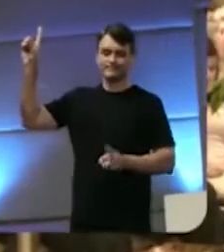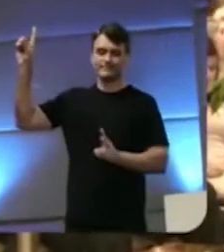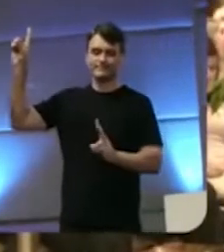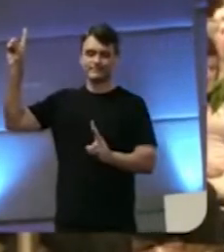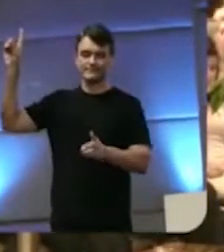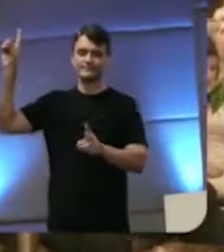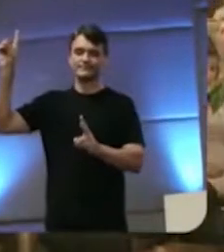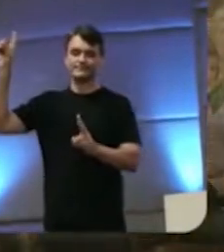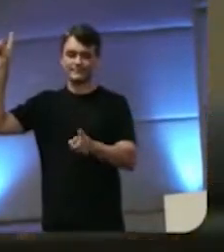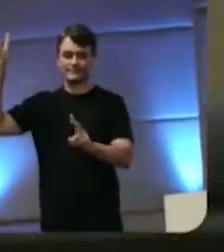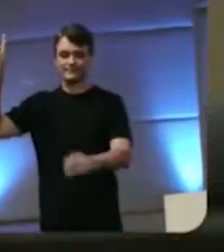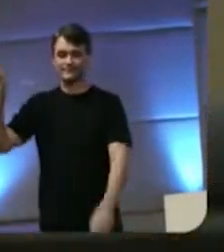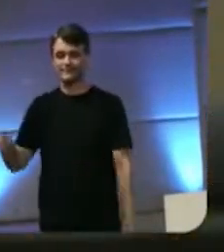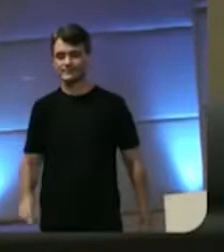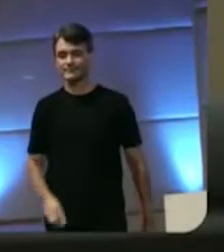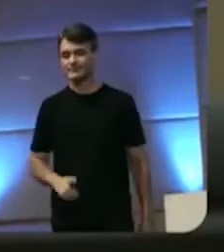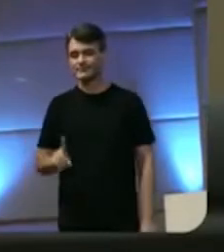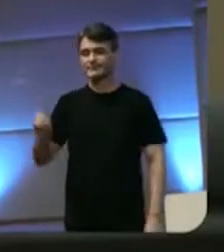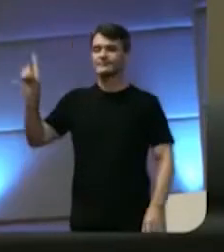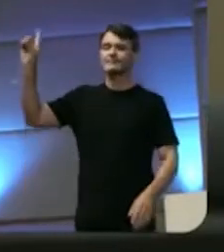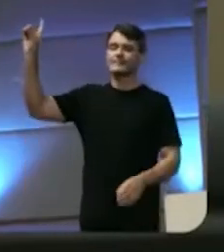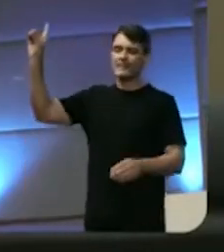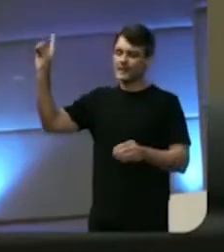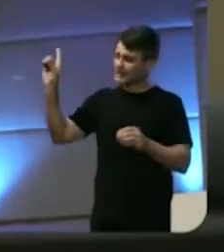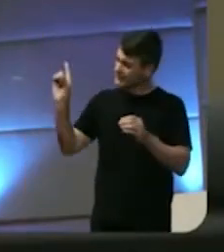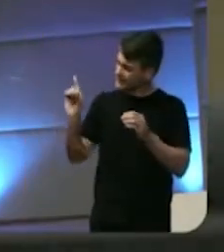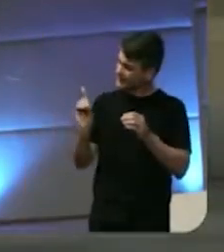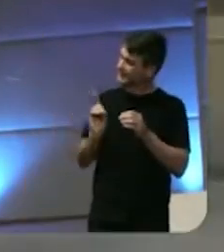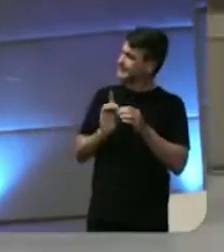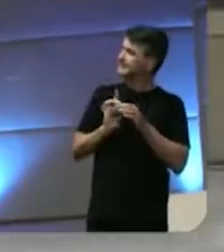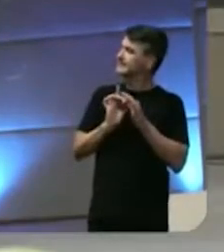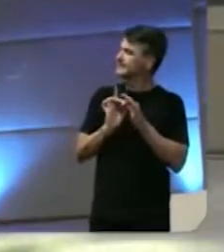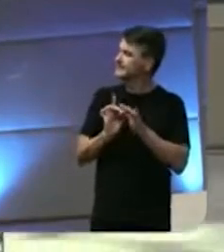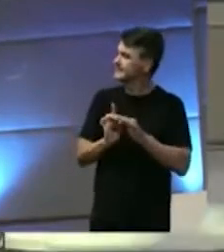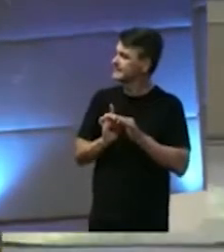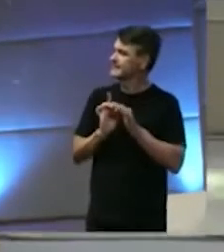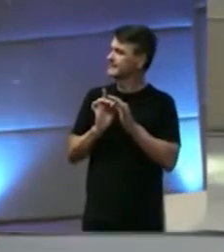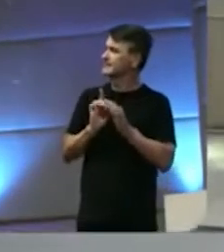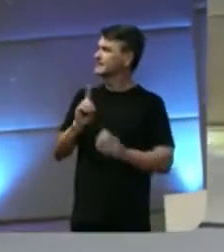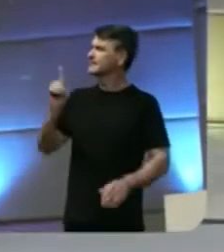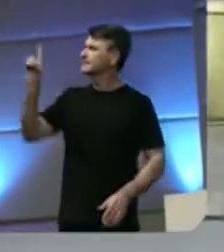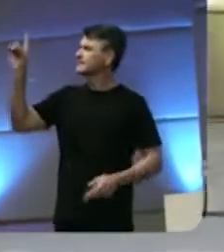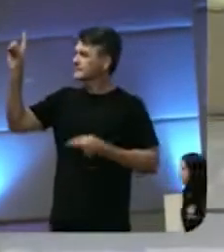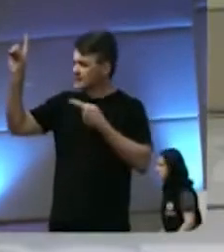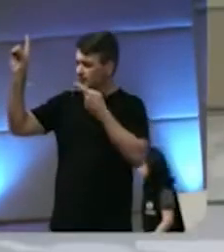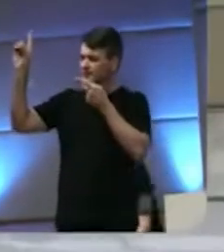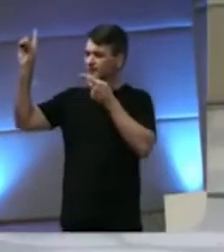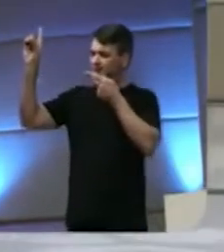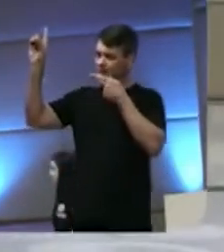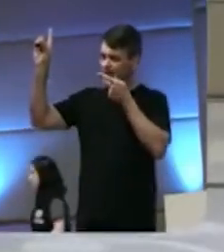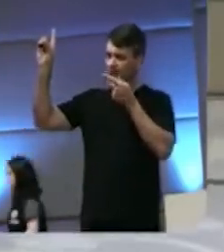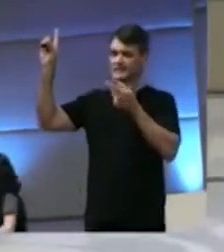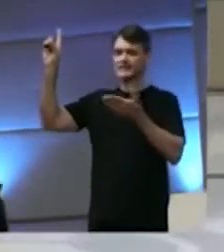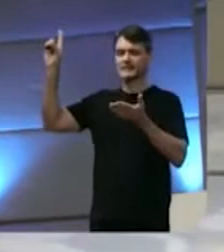Canta a igreja Deus de aliança, Deus de